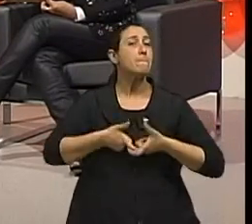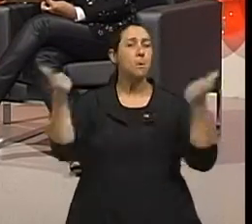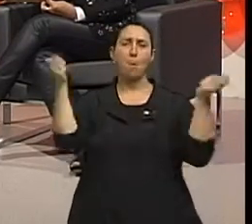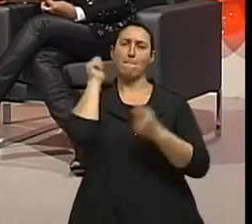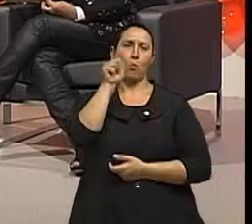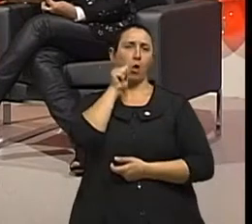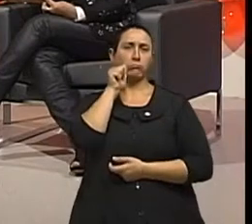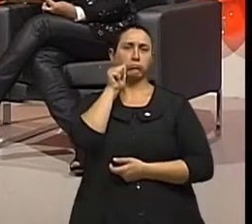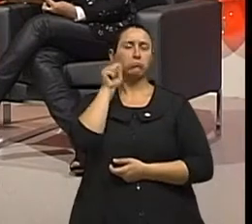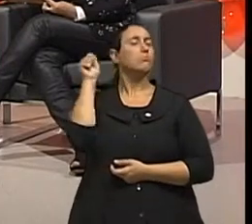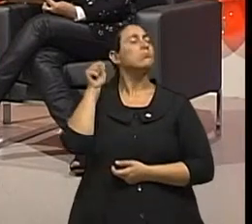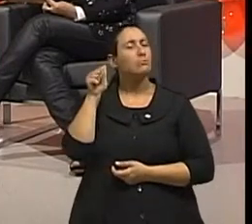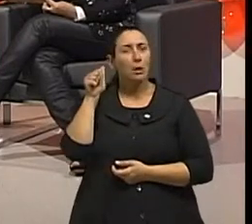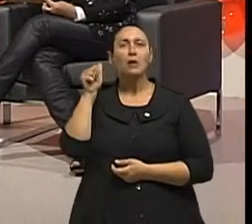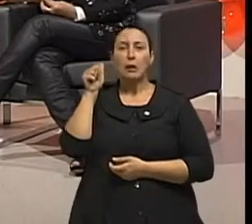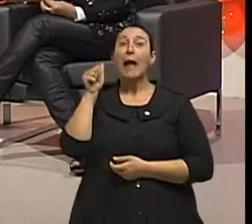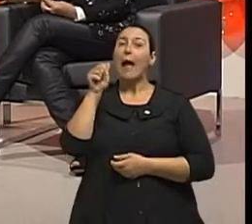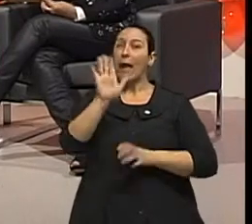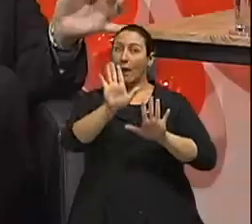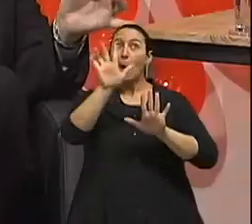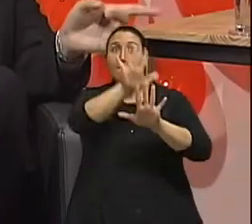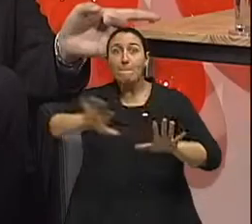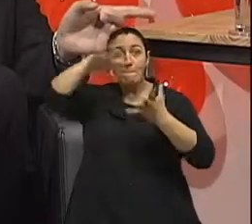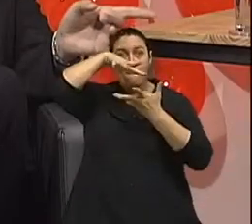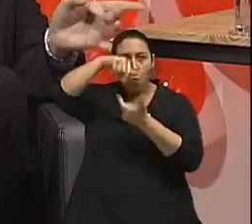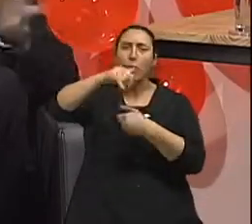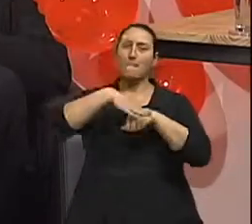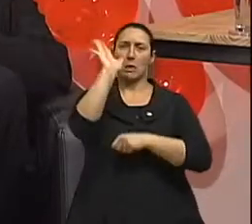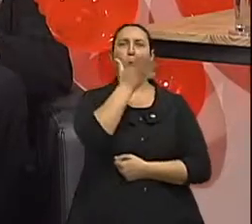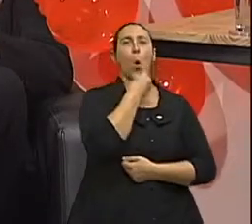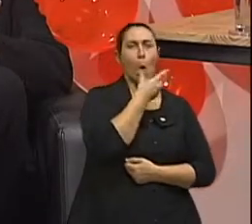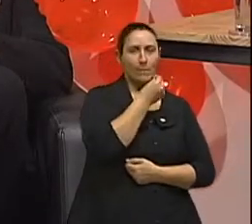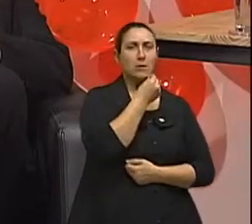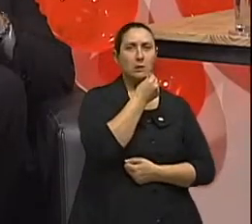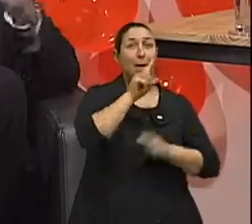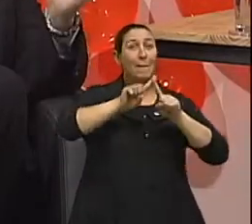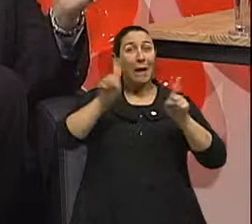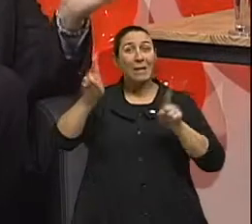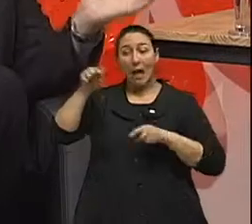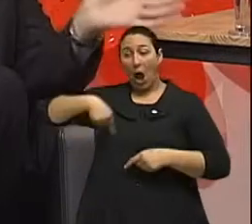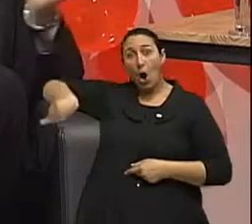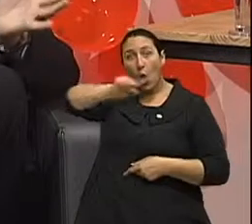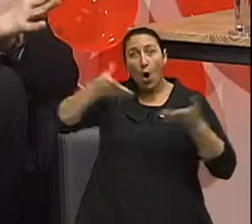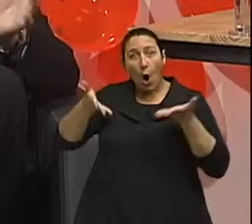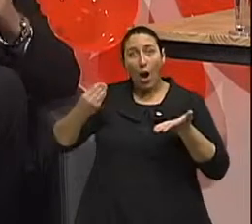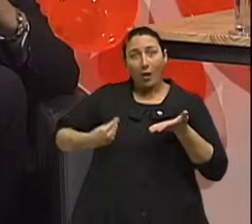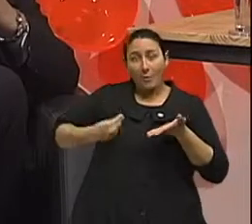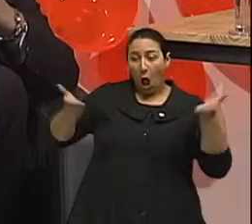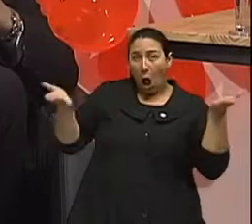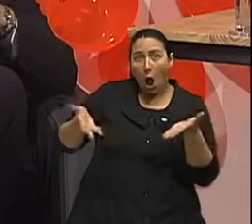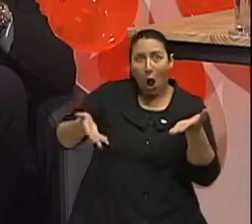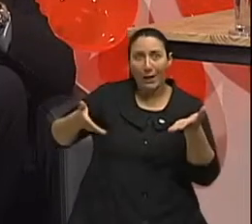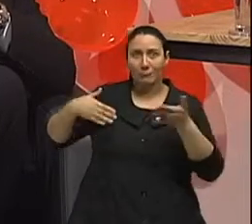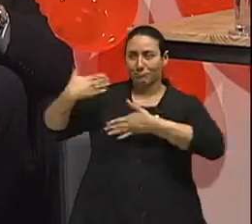Ainda existem mais fumantes homens do que mulheres. Mas da nova geração já empatou. Tanto que o câncer de pulmão